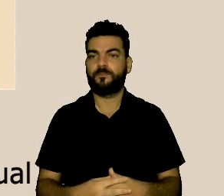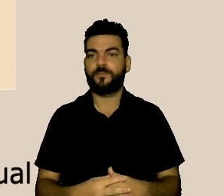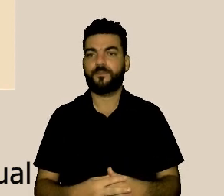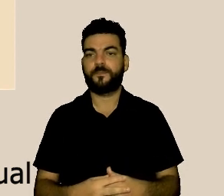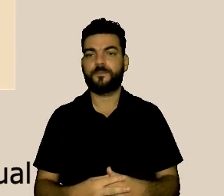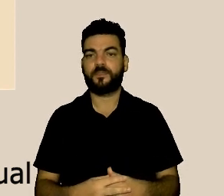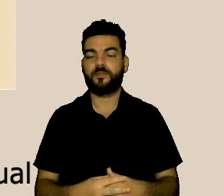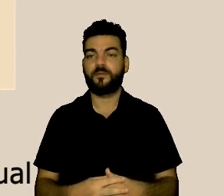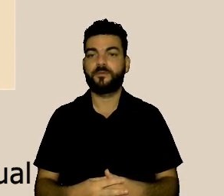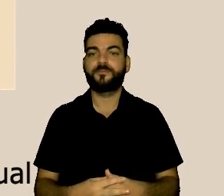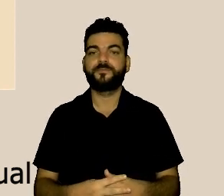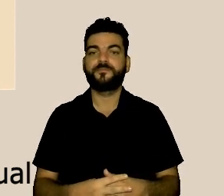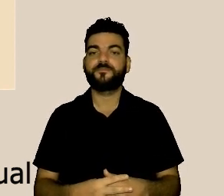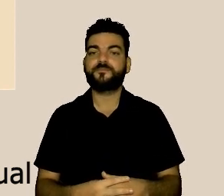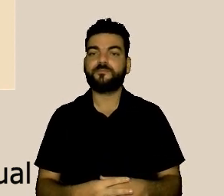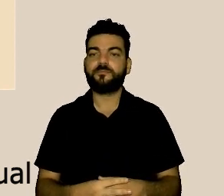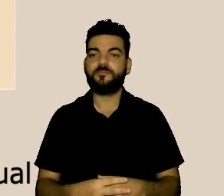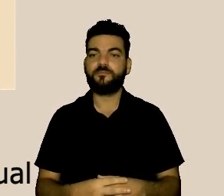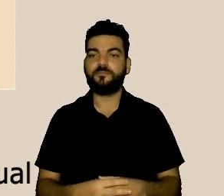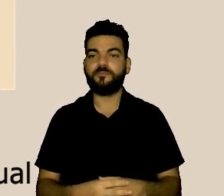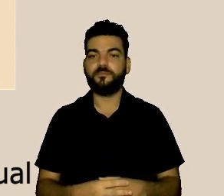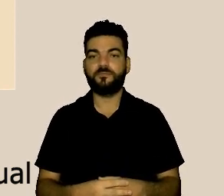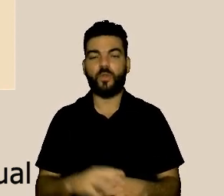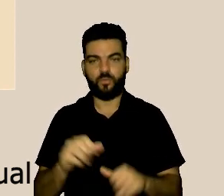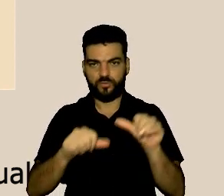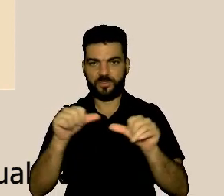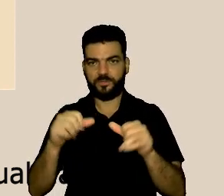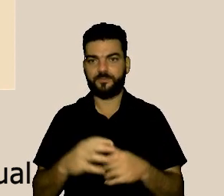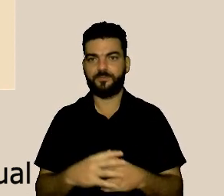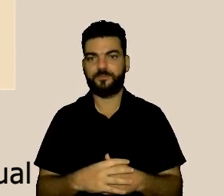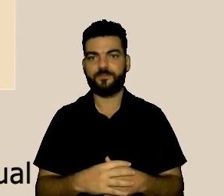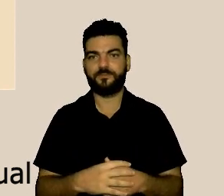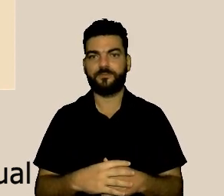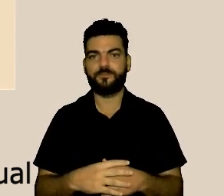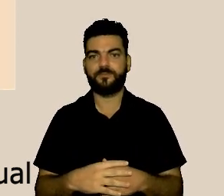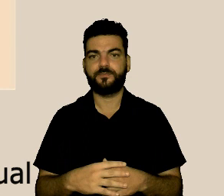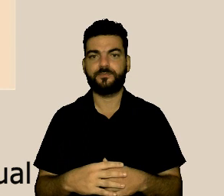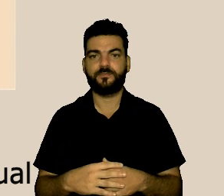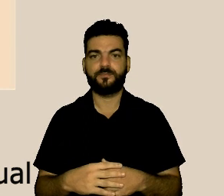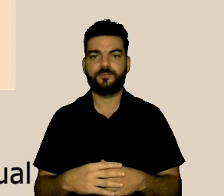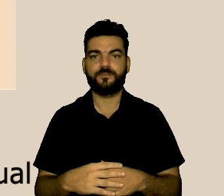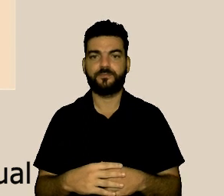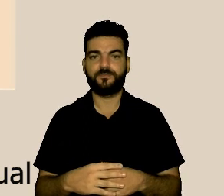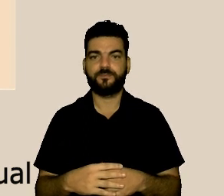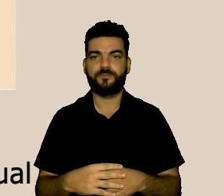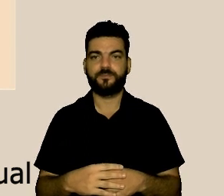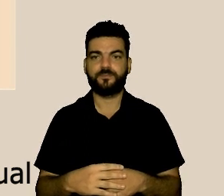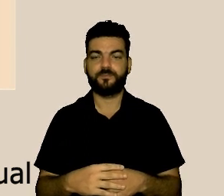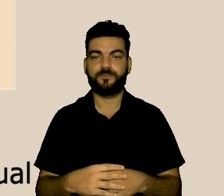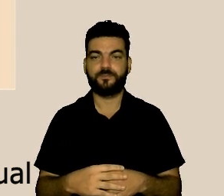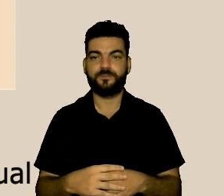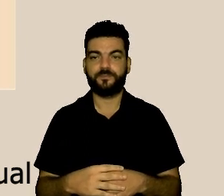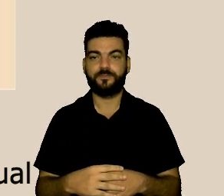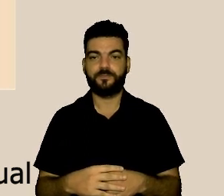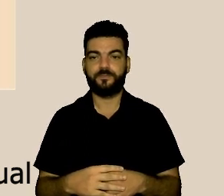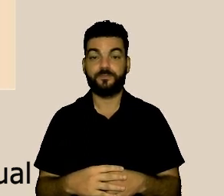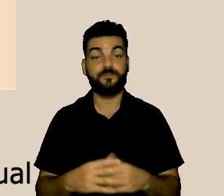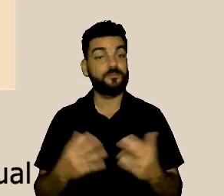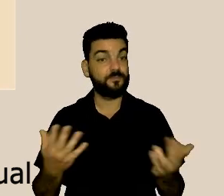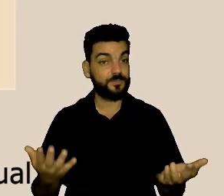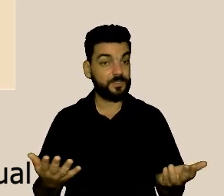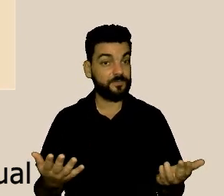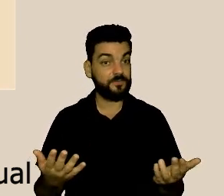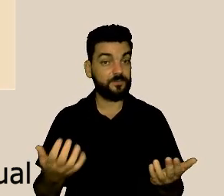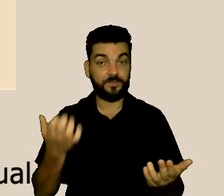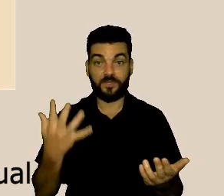E nesse... Pode, Mariana, por favor, passar o próximo, né? E quando a gente percebe o agravamento, a gente